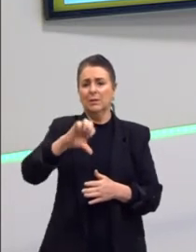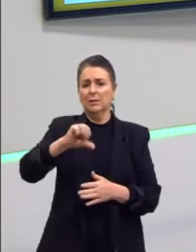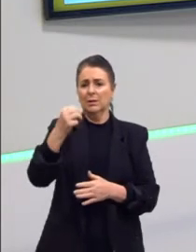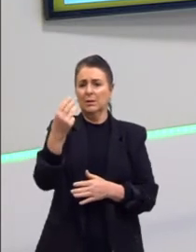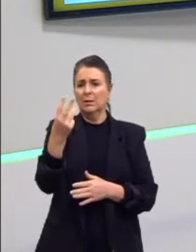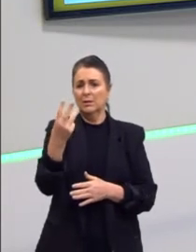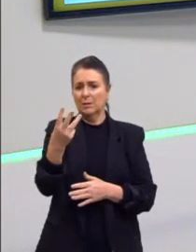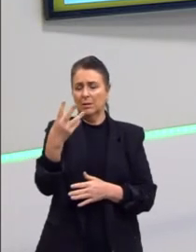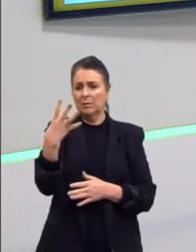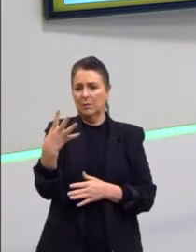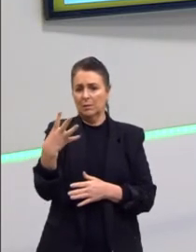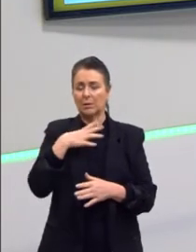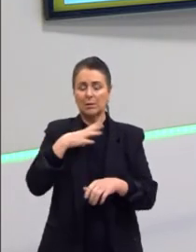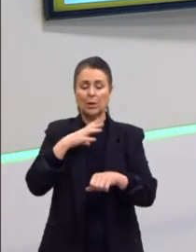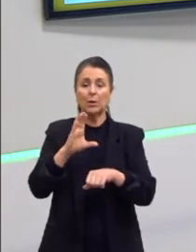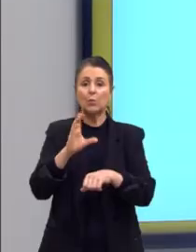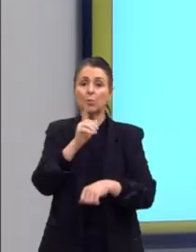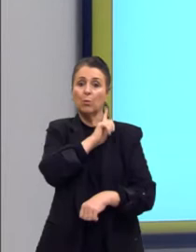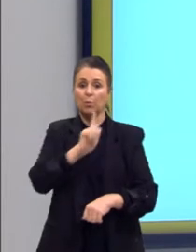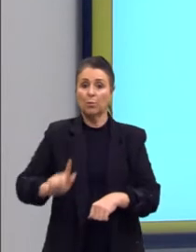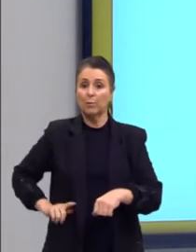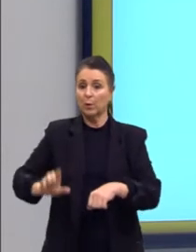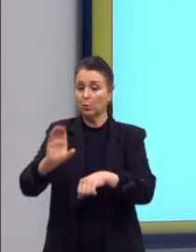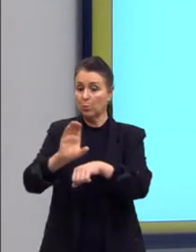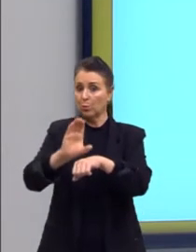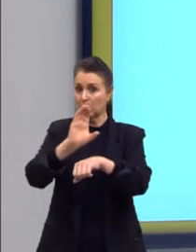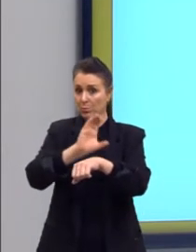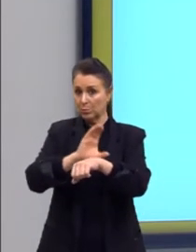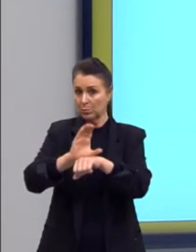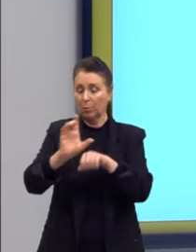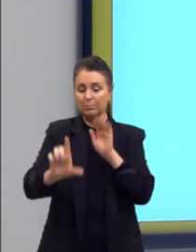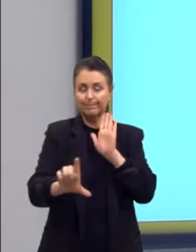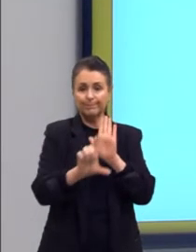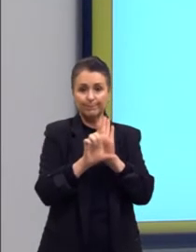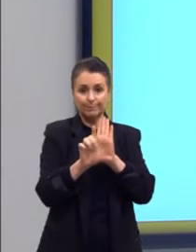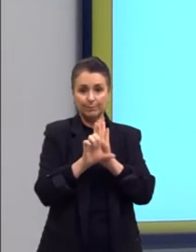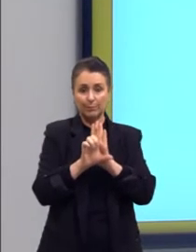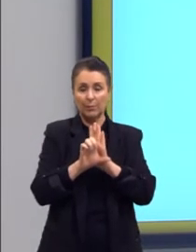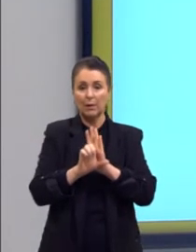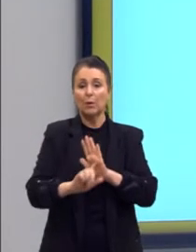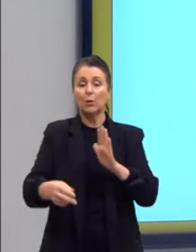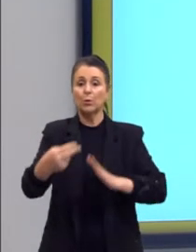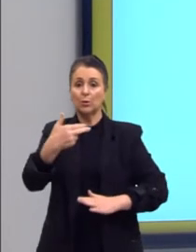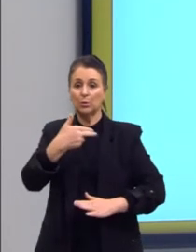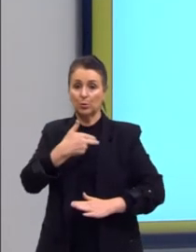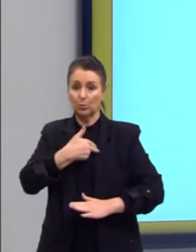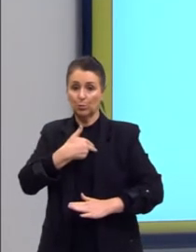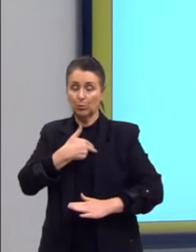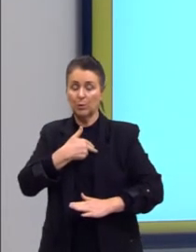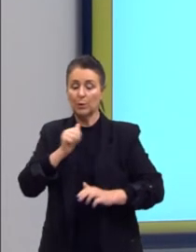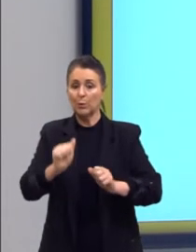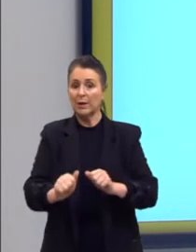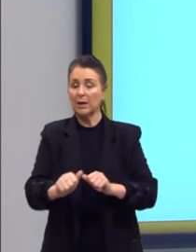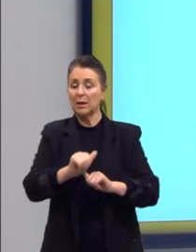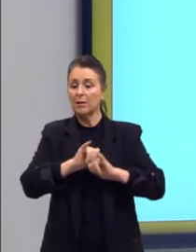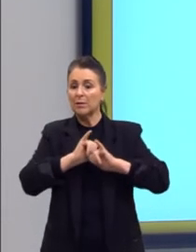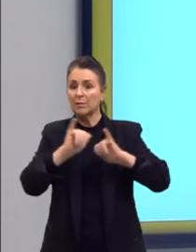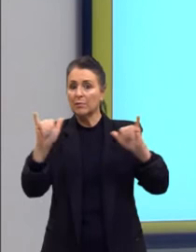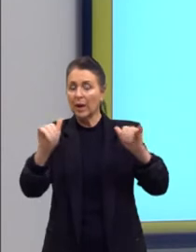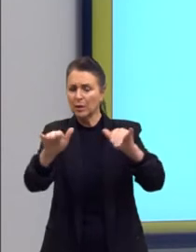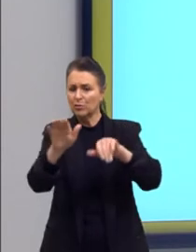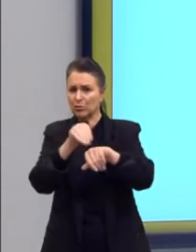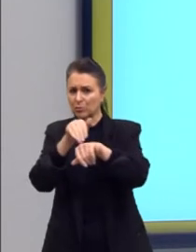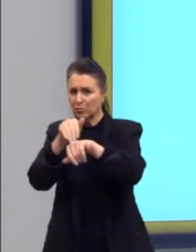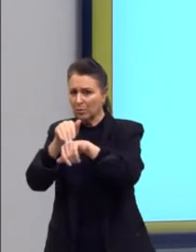vai ter um governo constitucional. O Getúlio, então, vai chamar uma Assembleia Nacional Constituinte e essa Assembleia